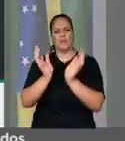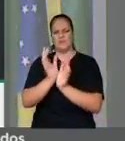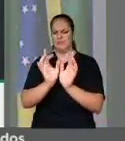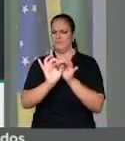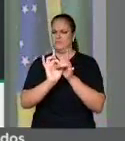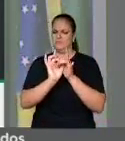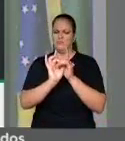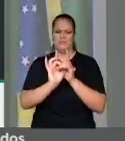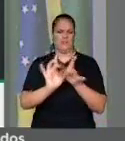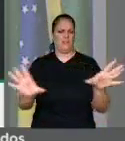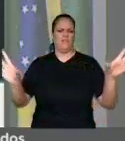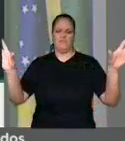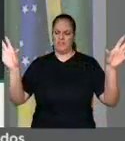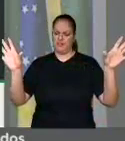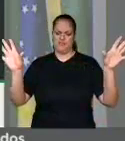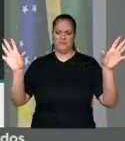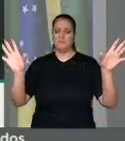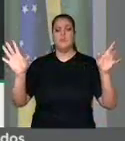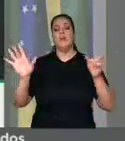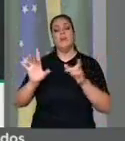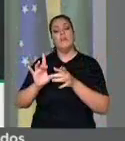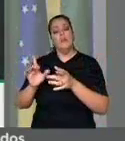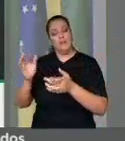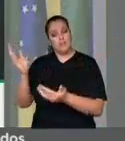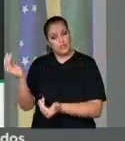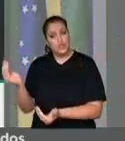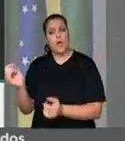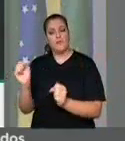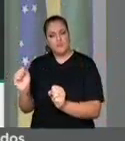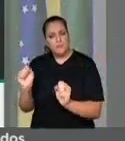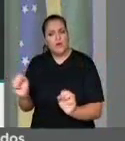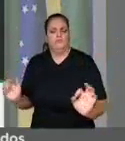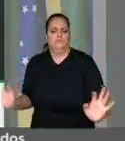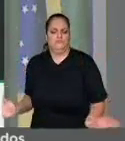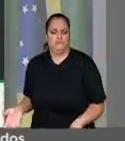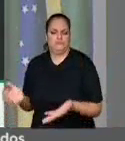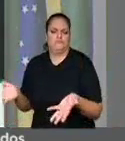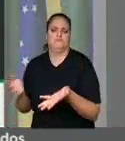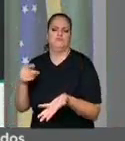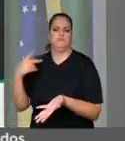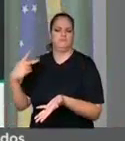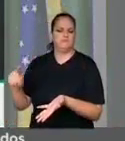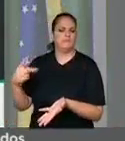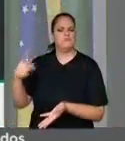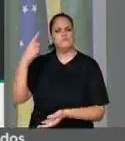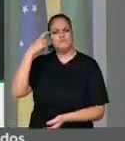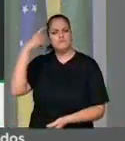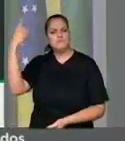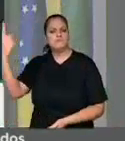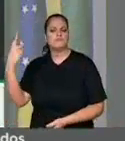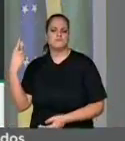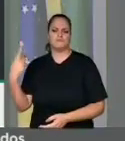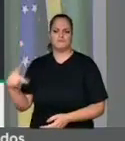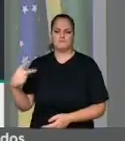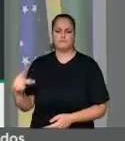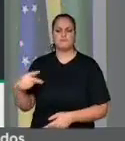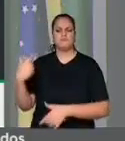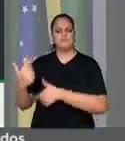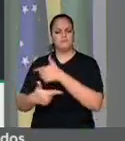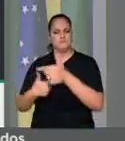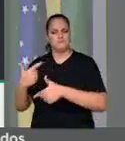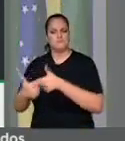condições sine qua non, as condições necessárias para que eles saiam de casa e possam, sim,